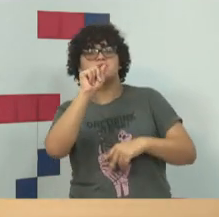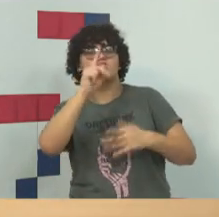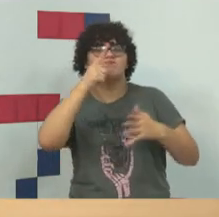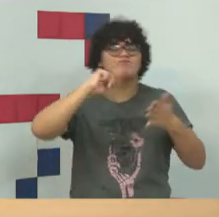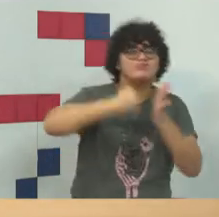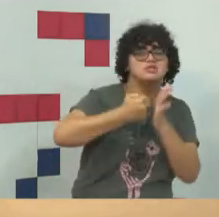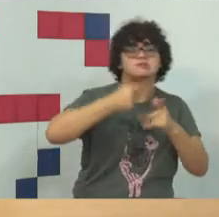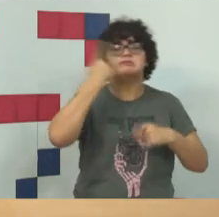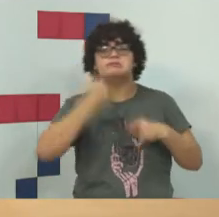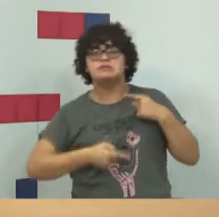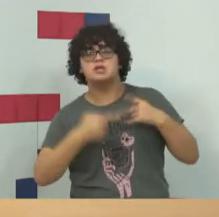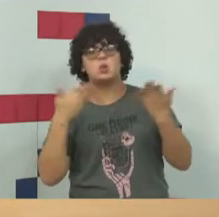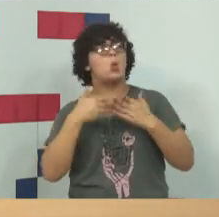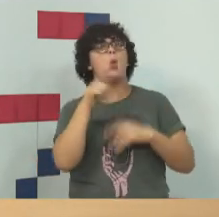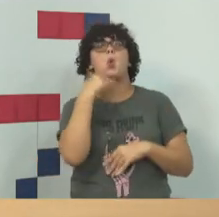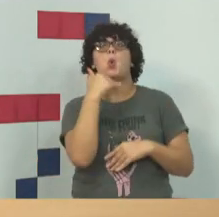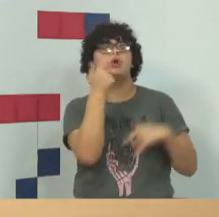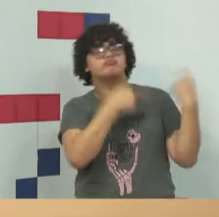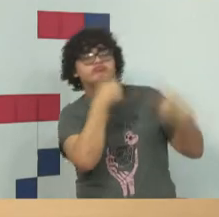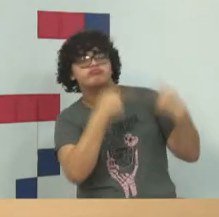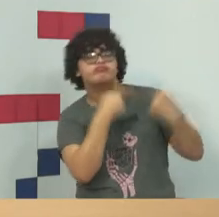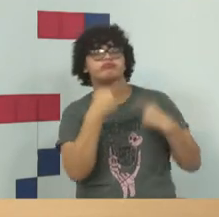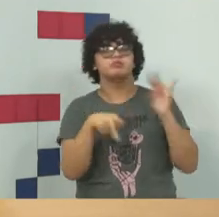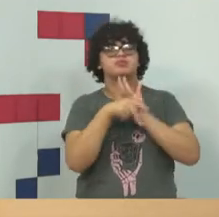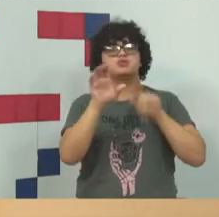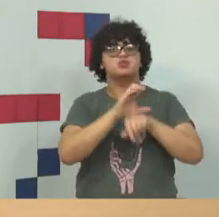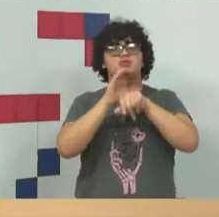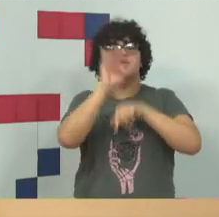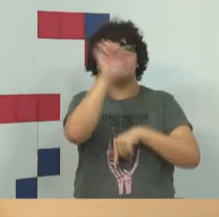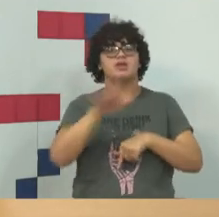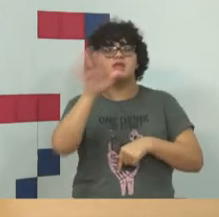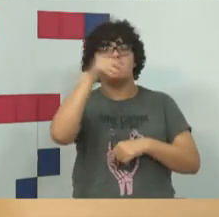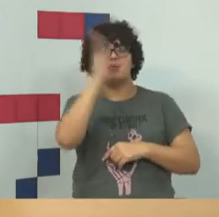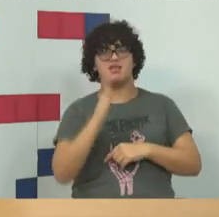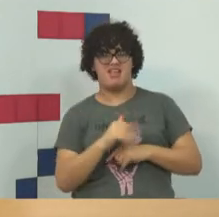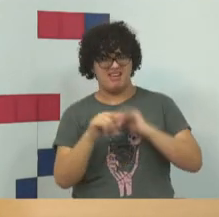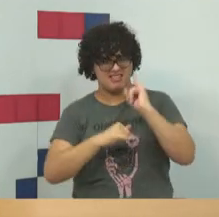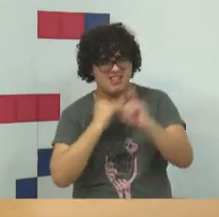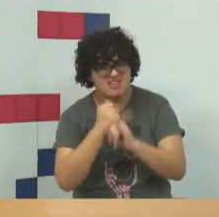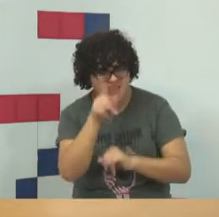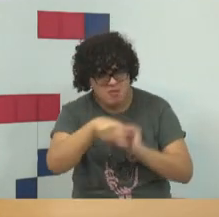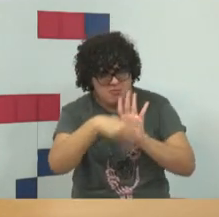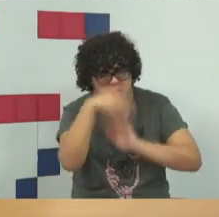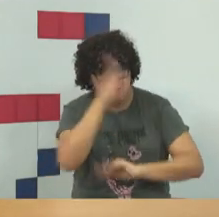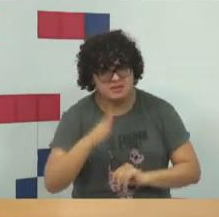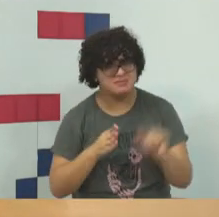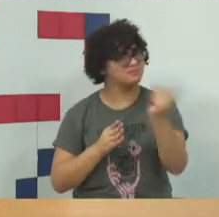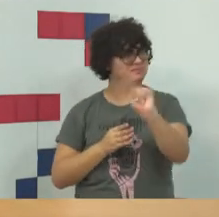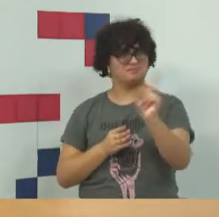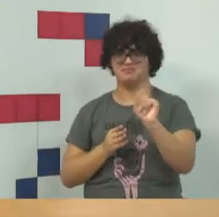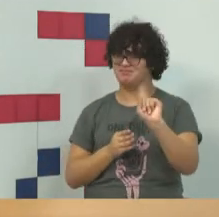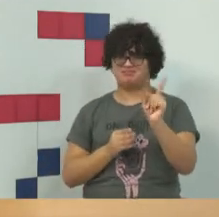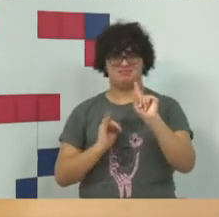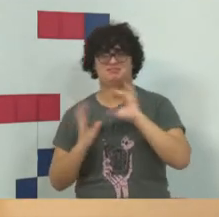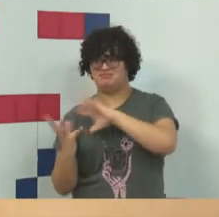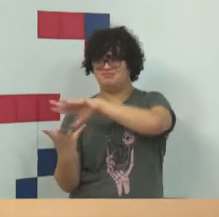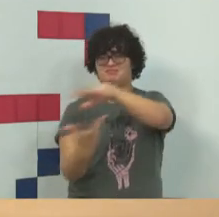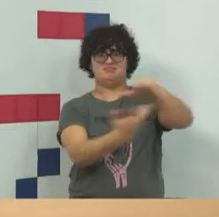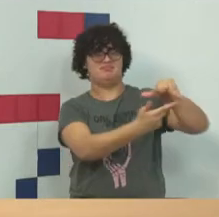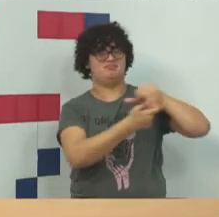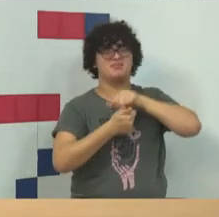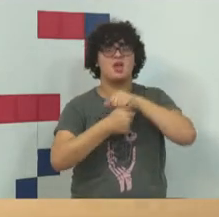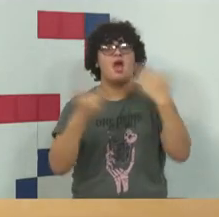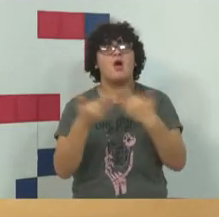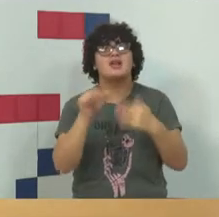discussão de direito constitucional brasileiro. A internet não é brasileira. Você tem que conseguir associar uma internet mundial que